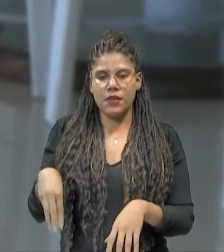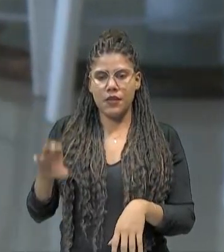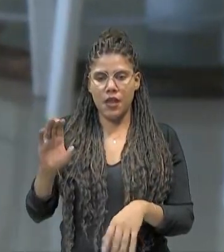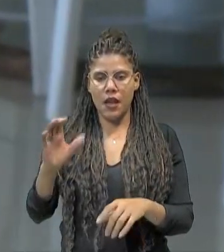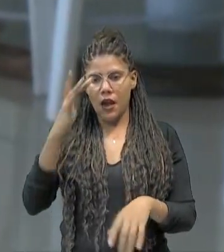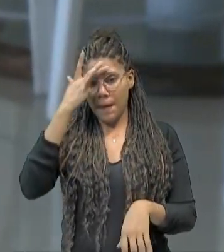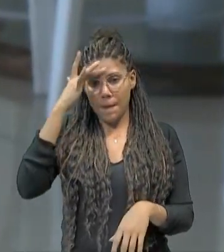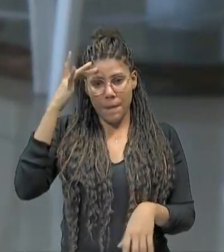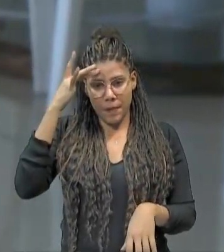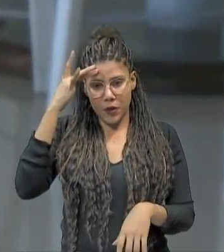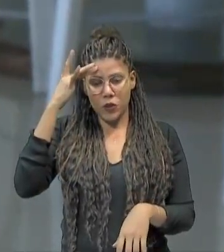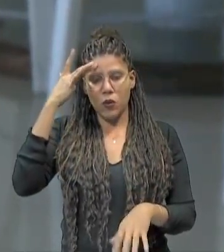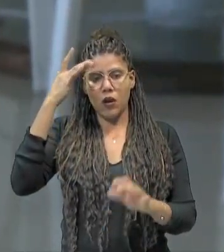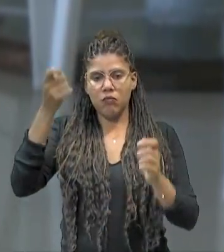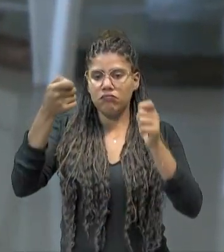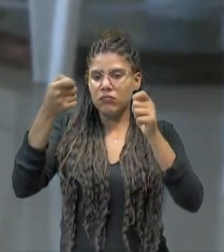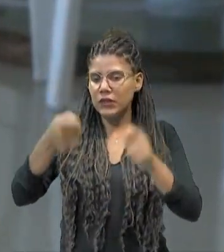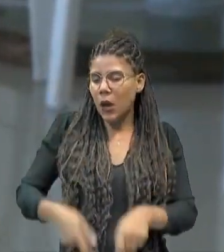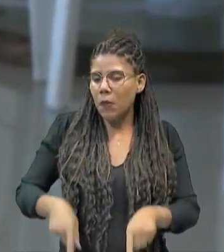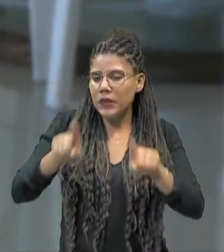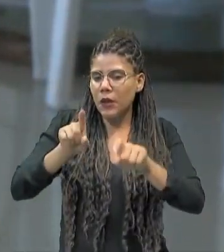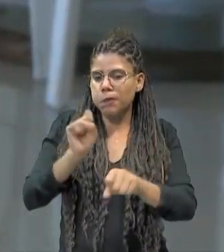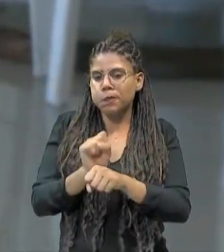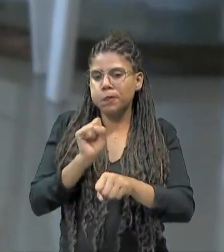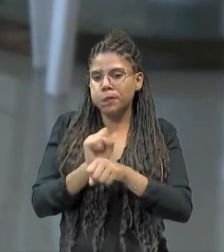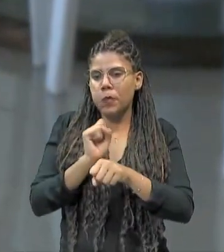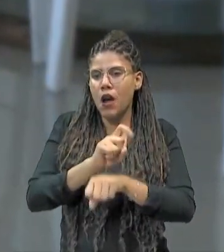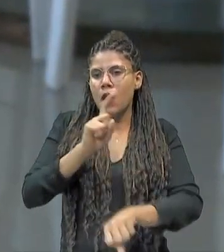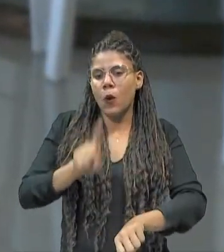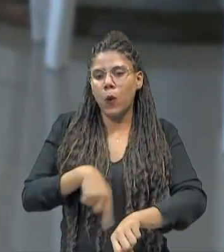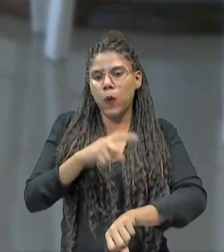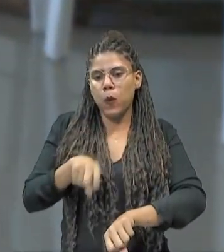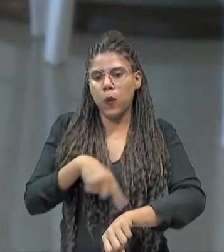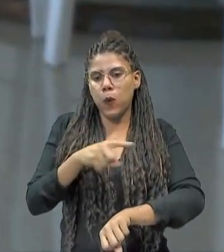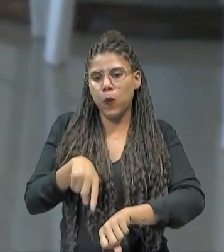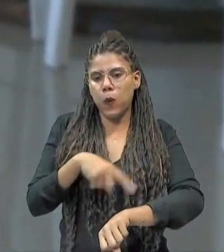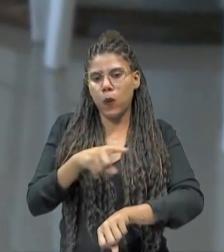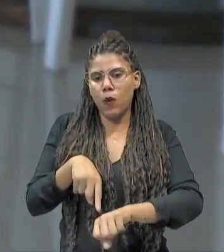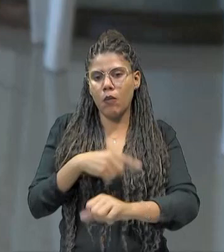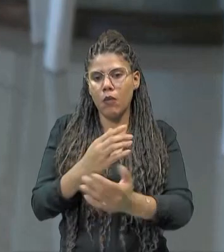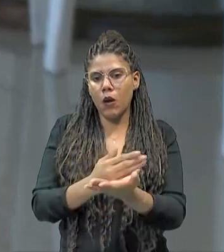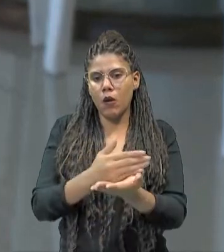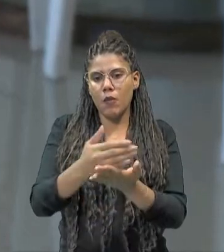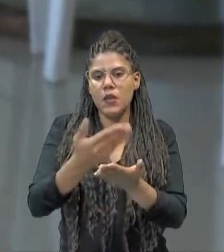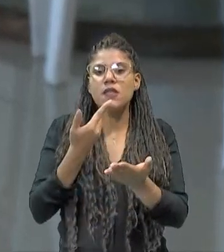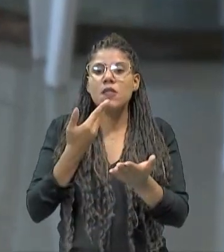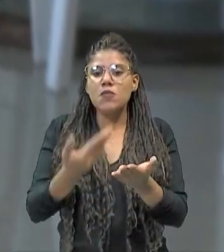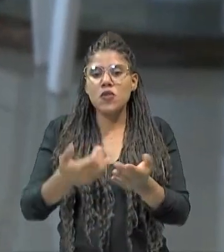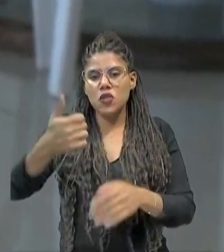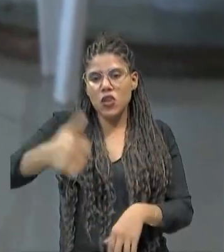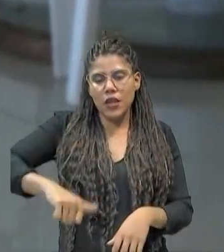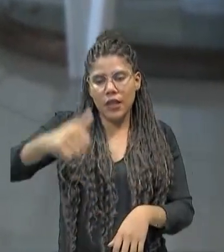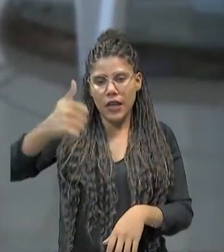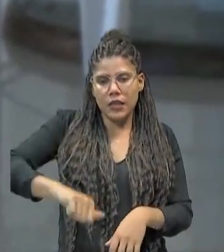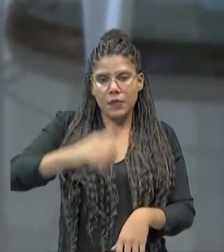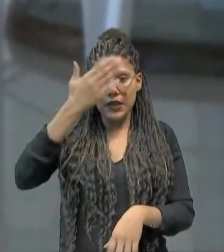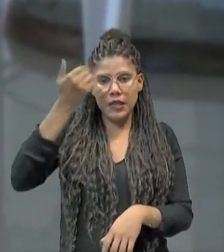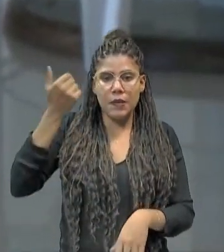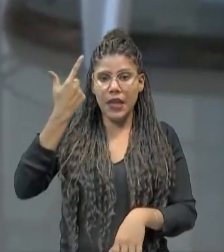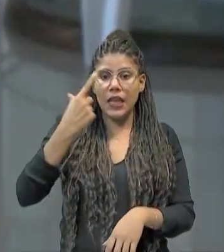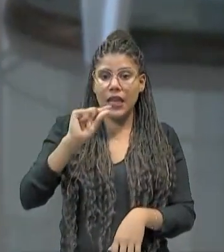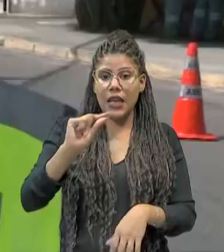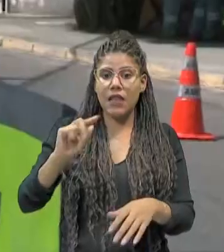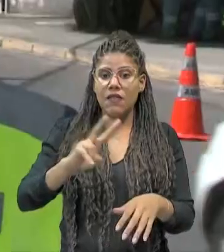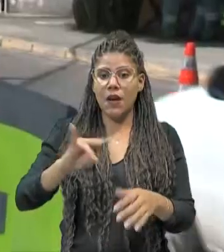no acidente não precisam mais esperar por horas a perícia para dar entrada no pedido de análise para saber quem deve arcar com os